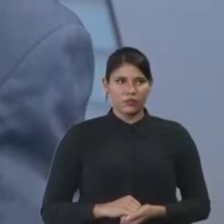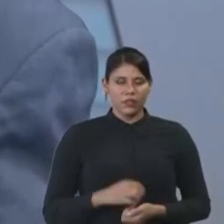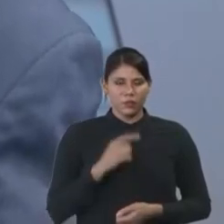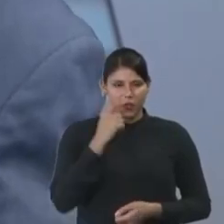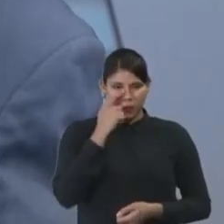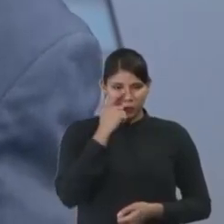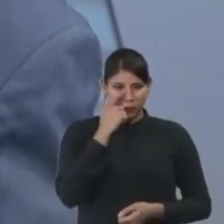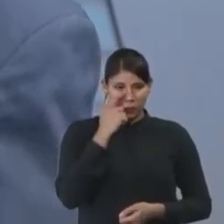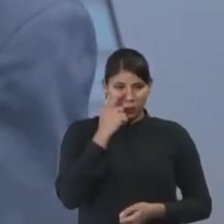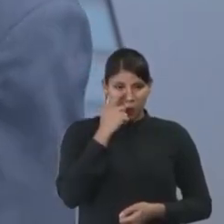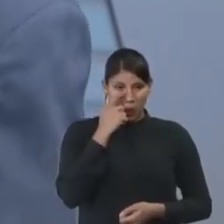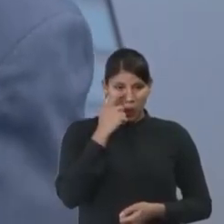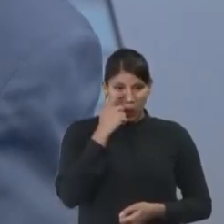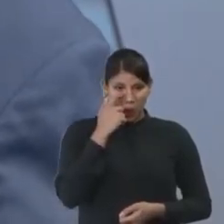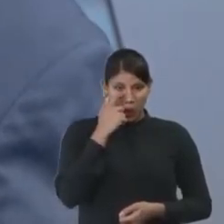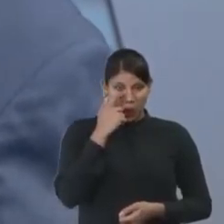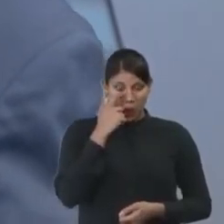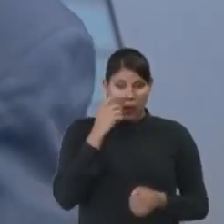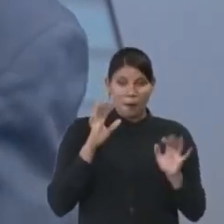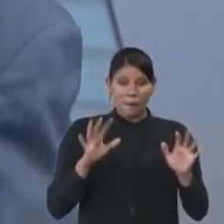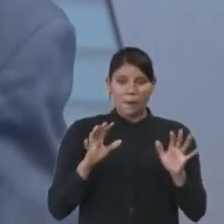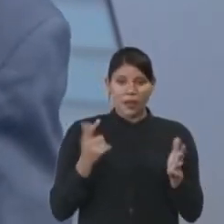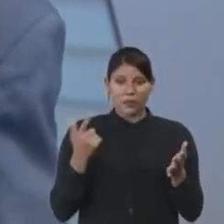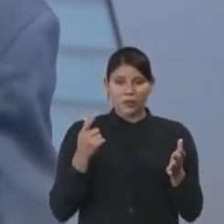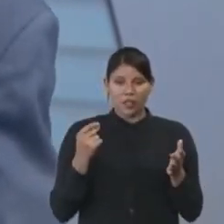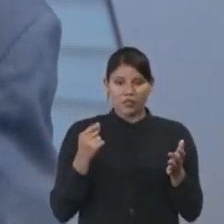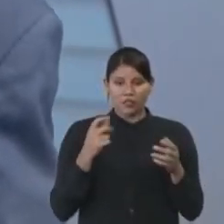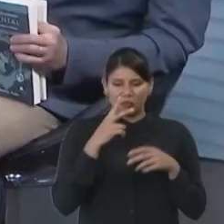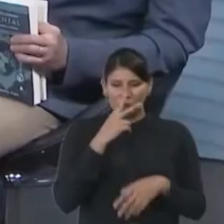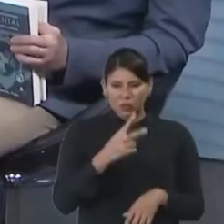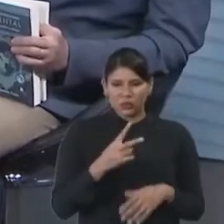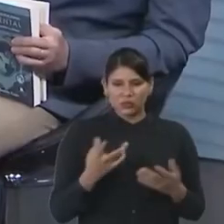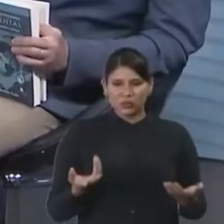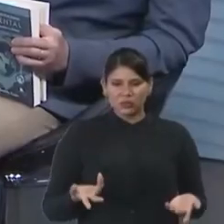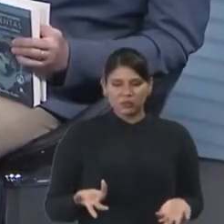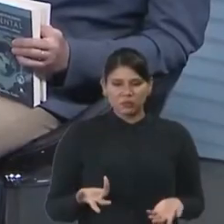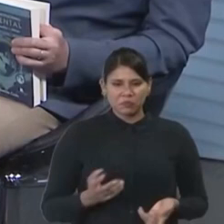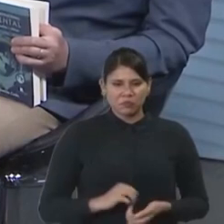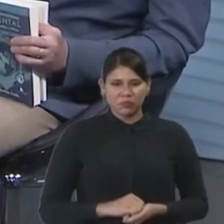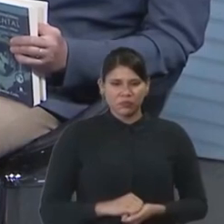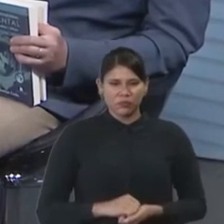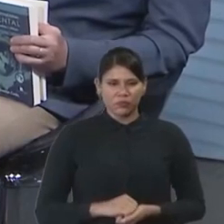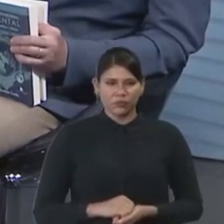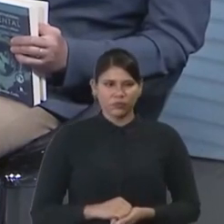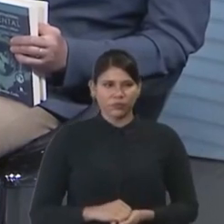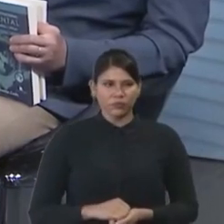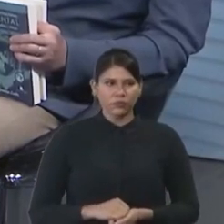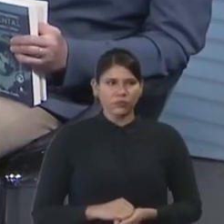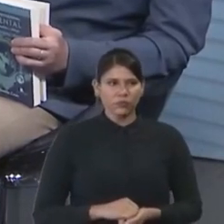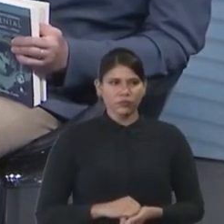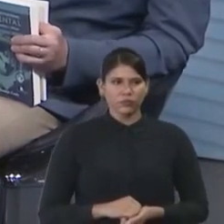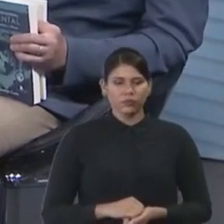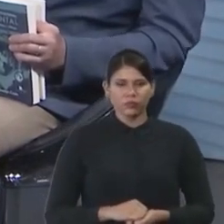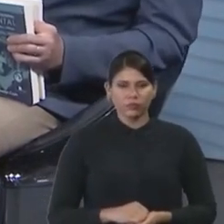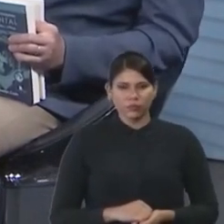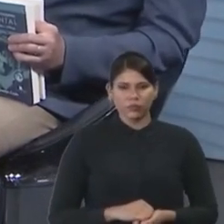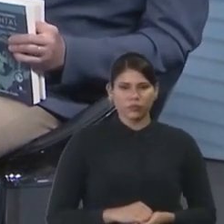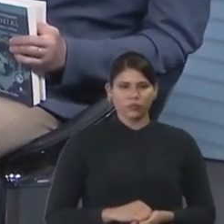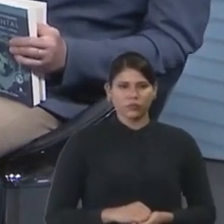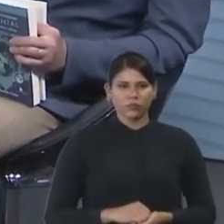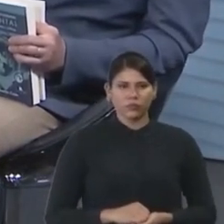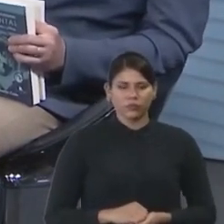teve impacto, né? Não sei se porque era só uma bandeira política de ocasião ou